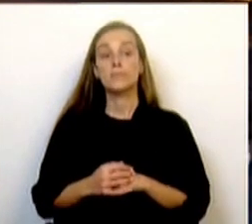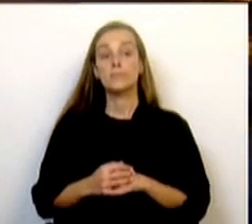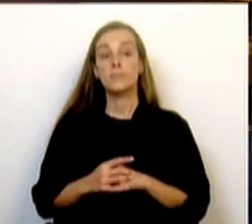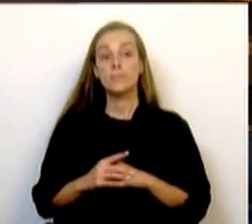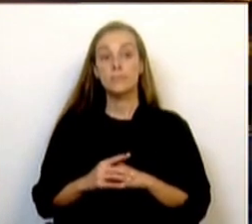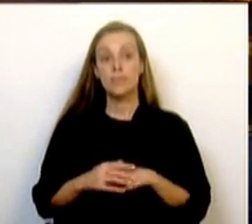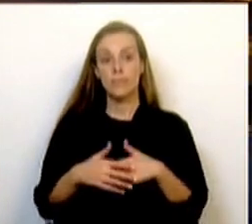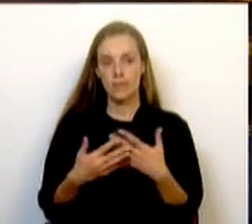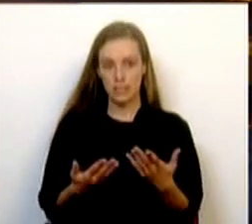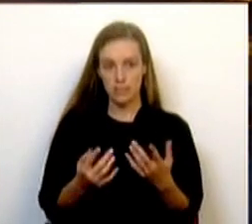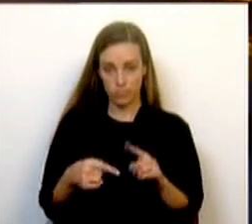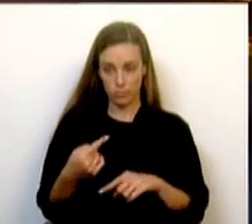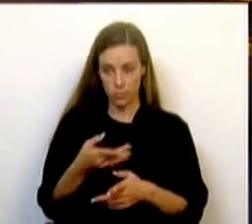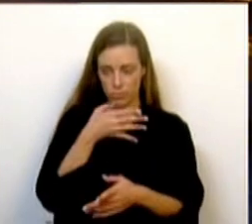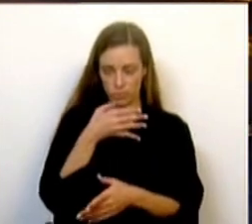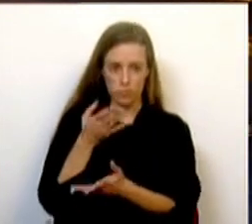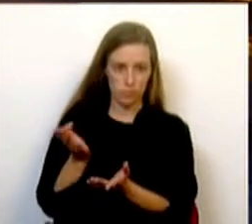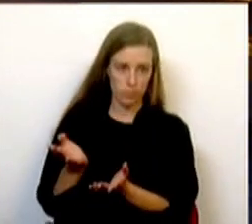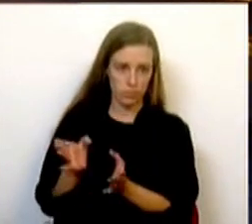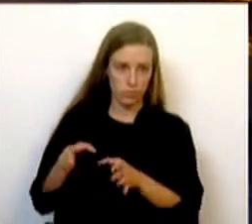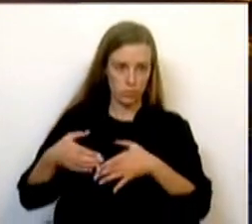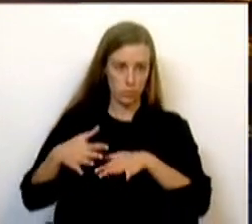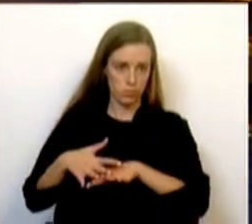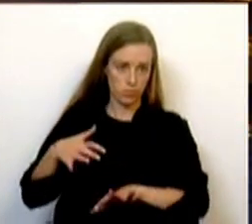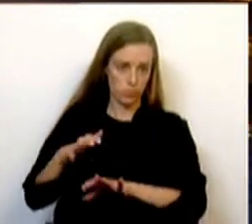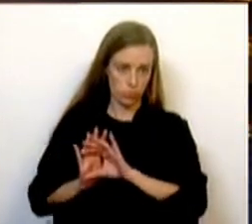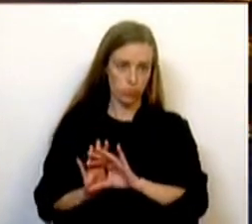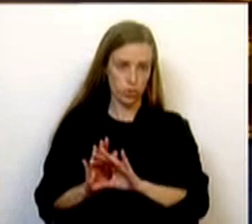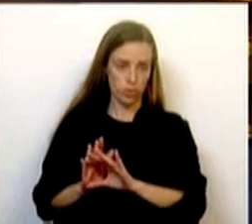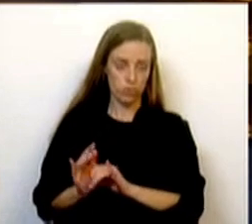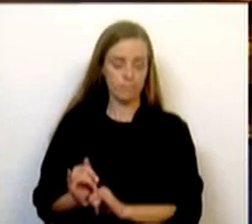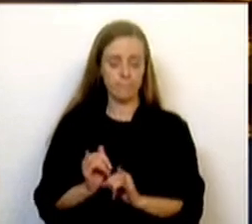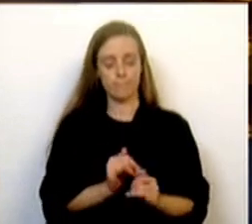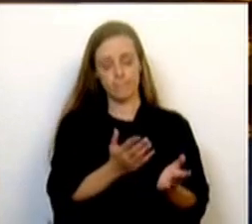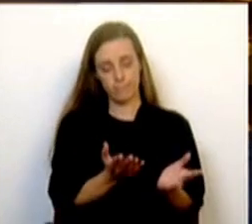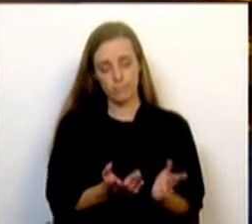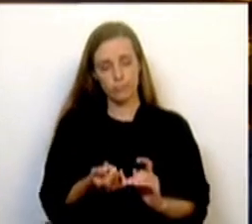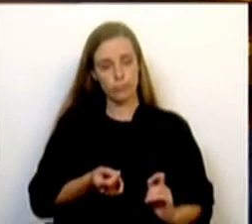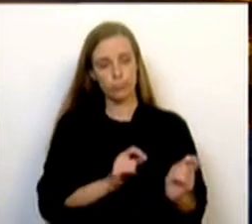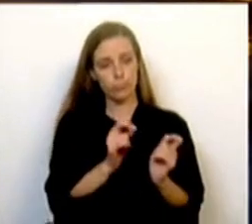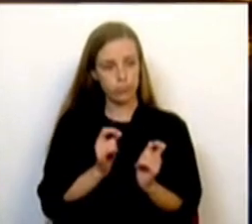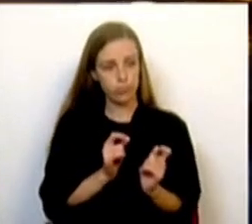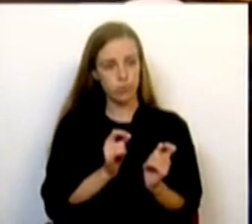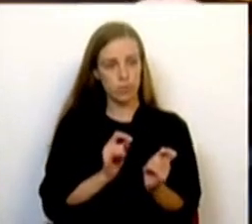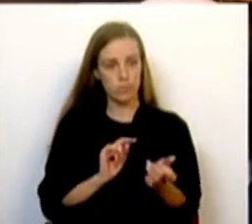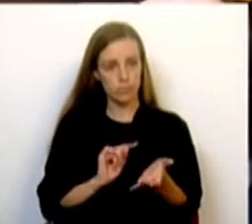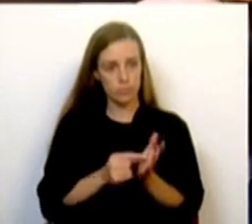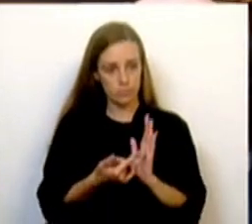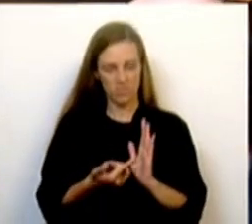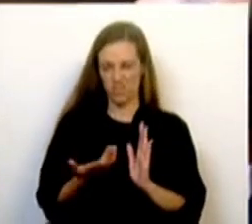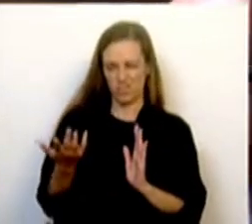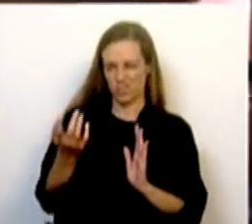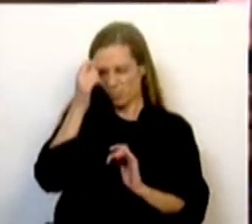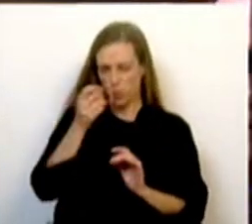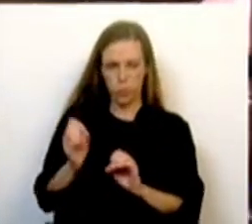inqualificável intervenção do Grupo Parlamentar do Chega, vamos então à discussão do ponto… Inqualificável,